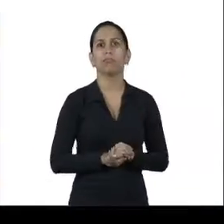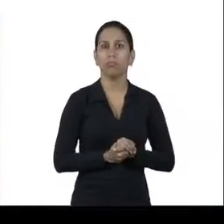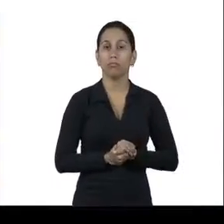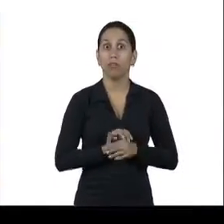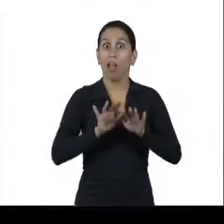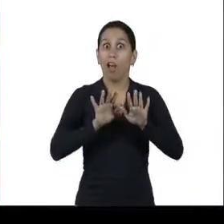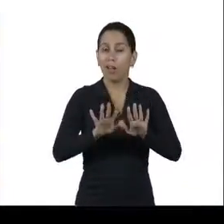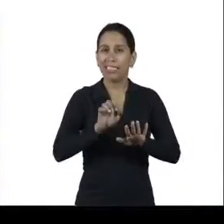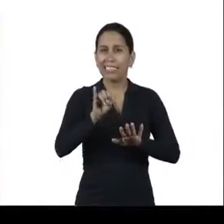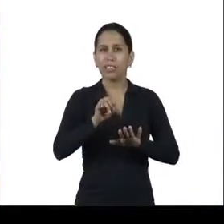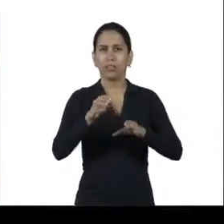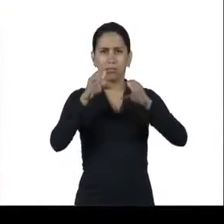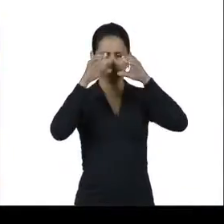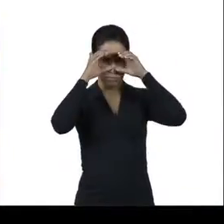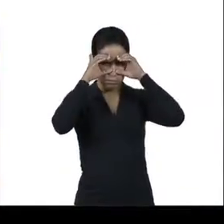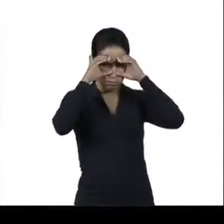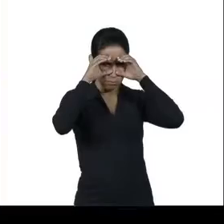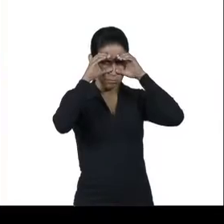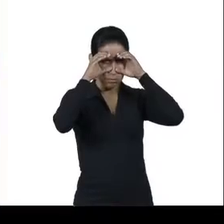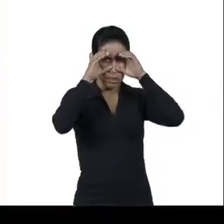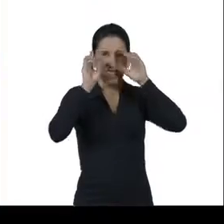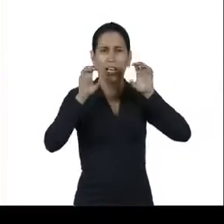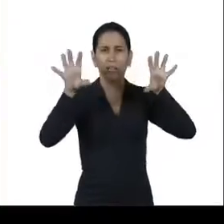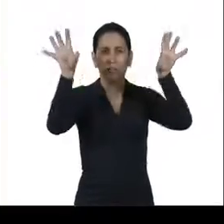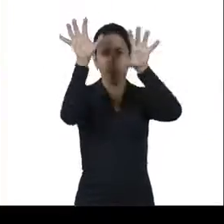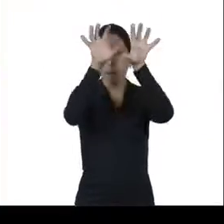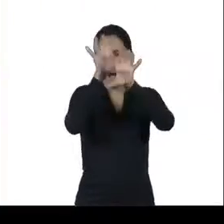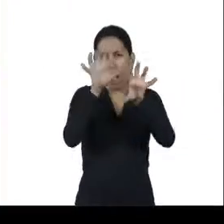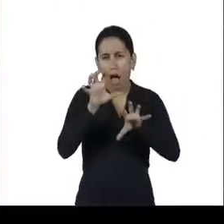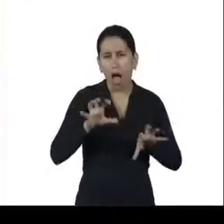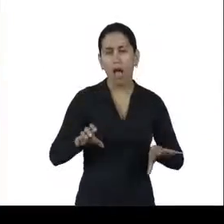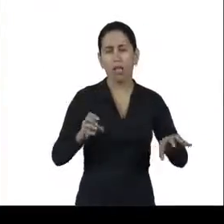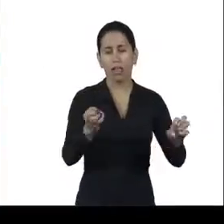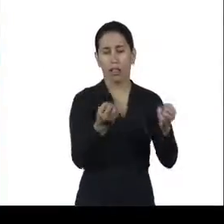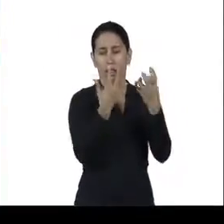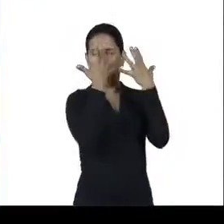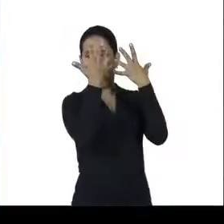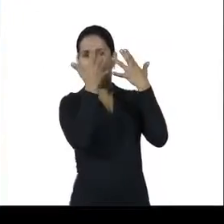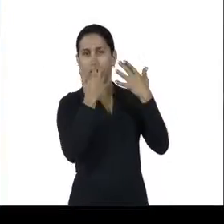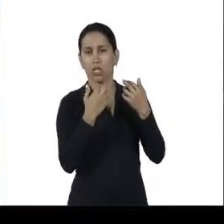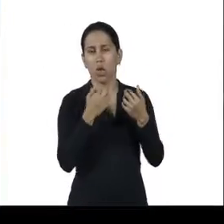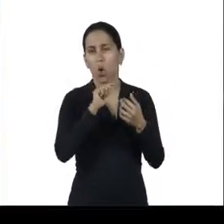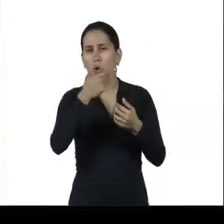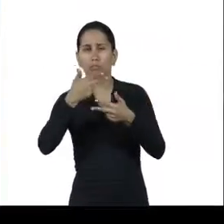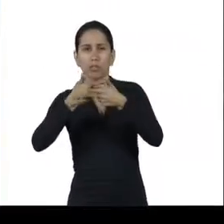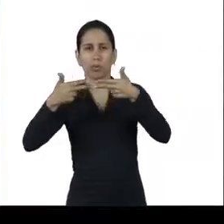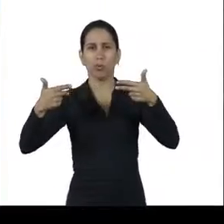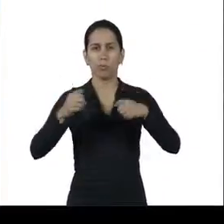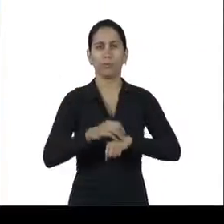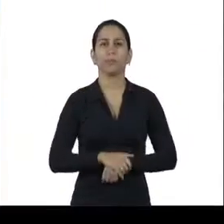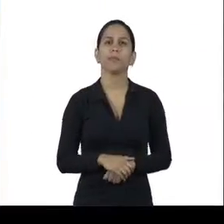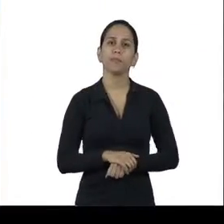a sua visão de partículas em suspensão, como poeira, respingos de líquidos e outros materiais.